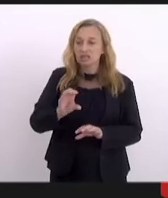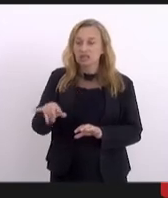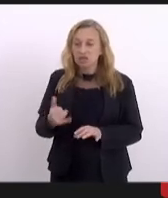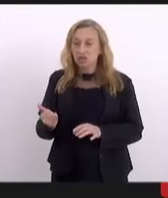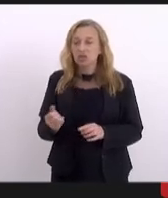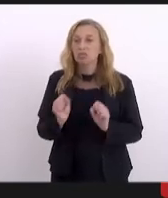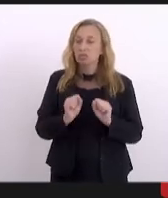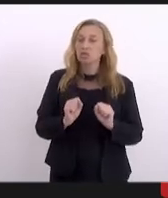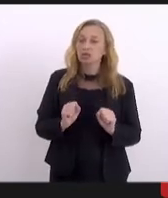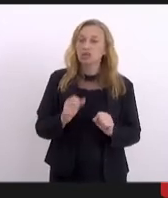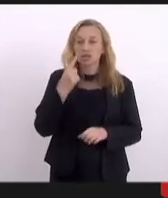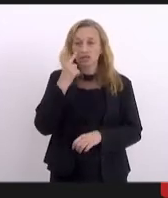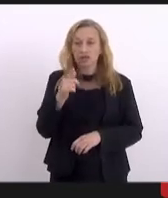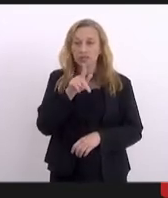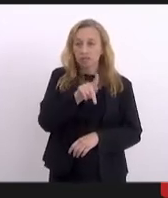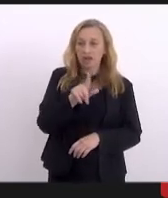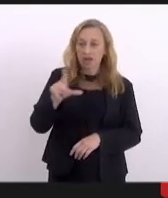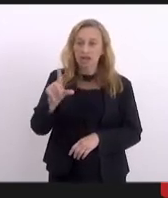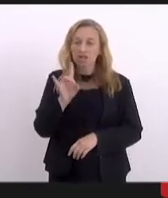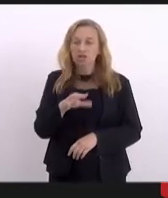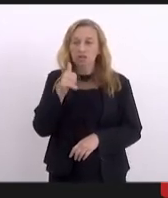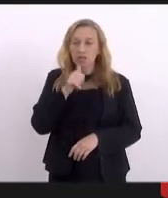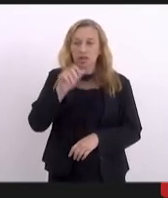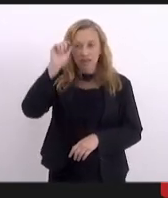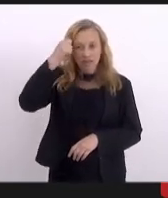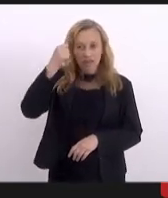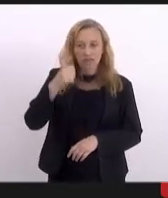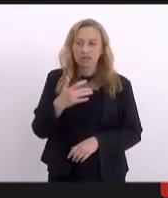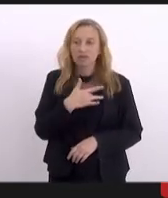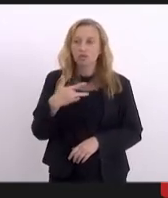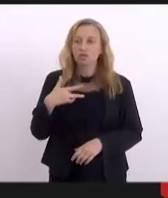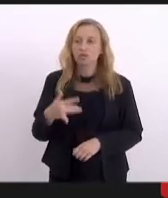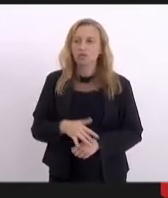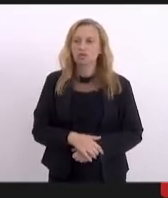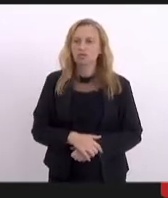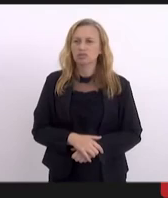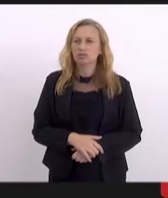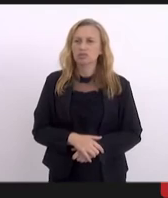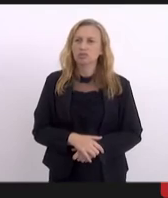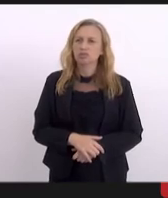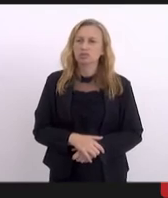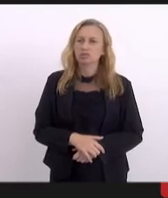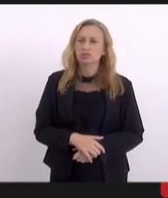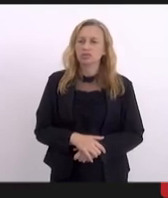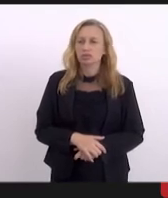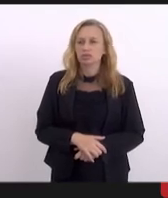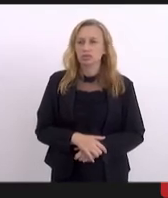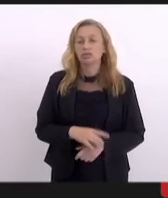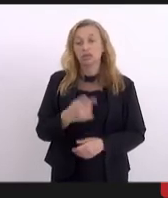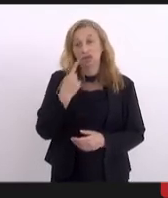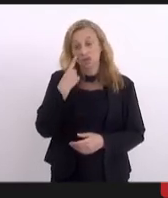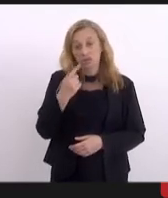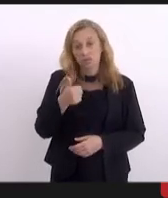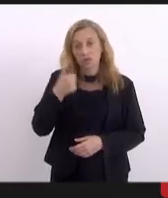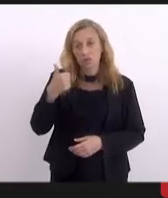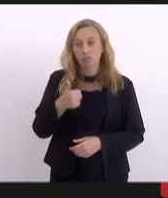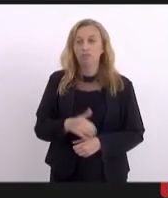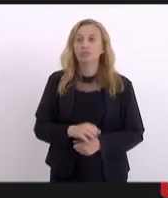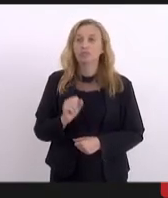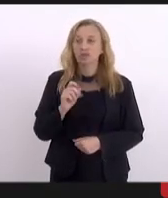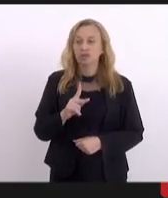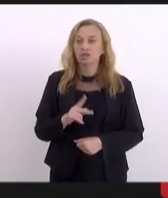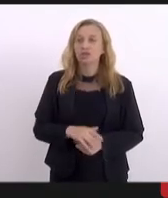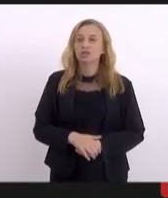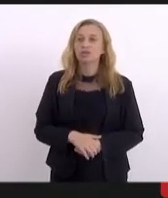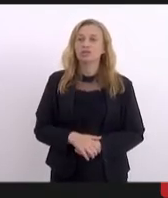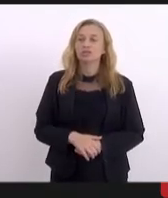também um PL só da mulher negra, da saúde da mulher negra. A gente tem que estudar isso. Mas eu